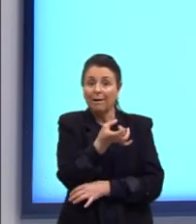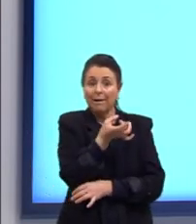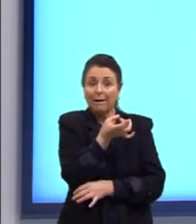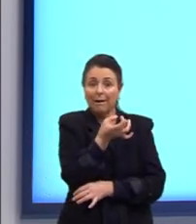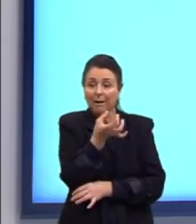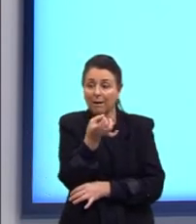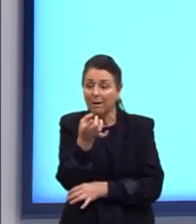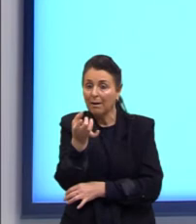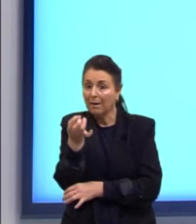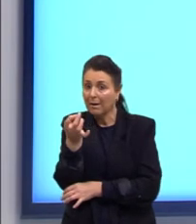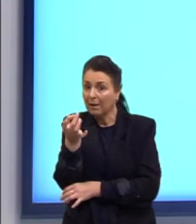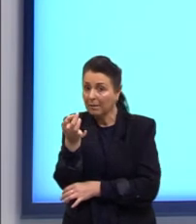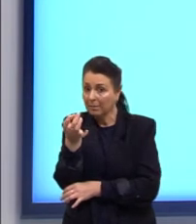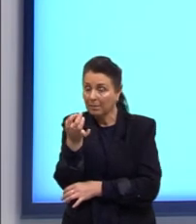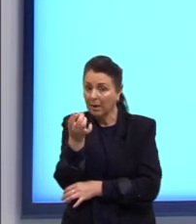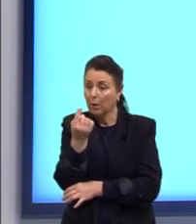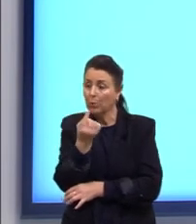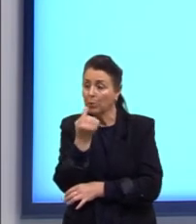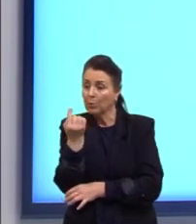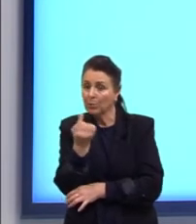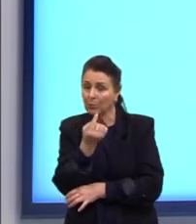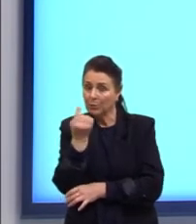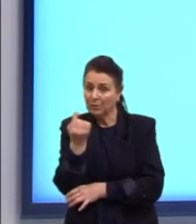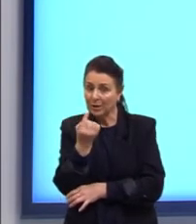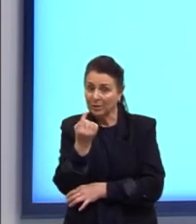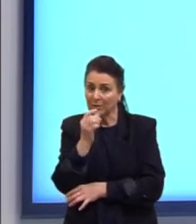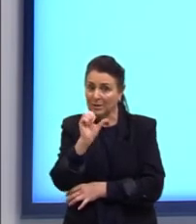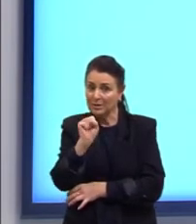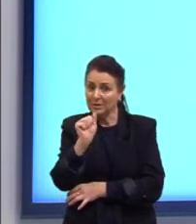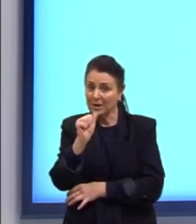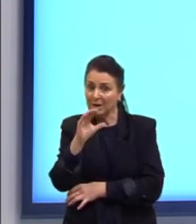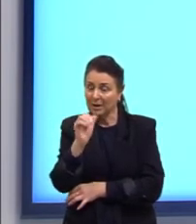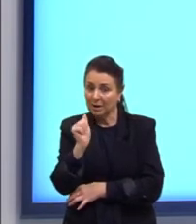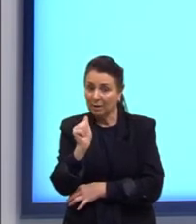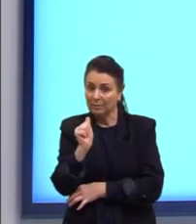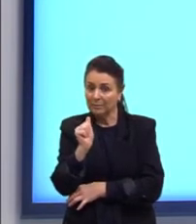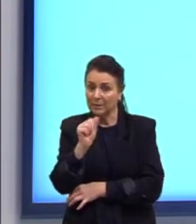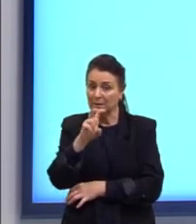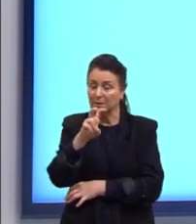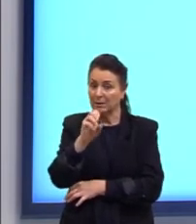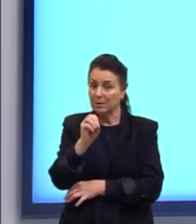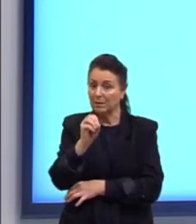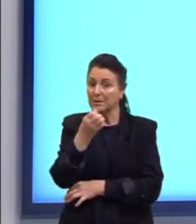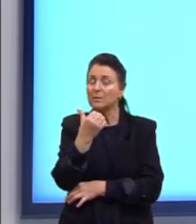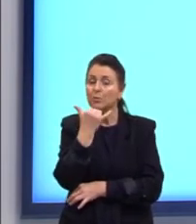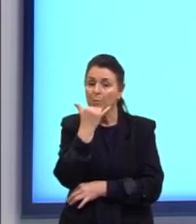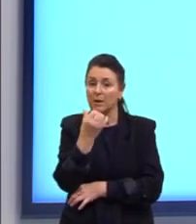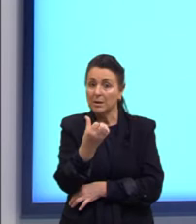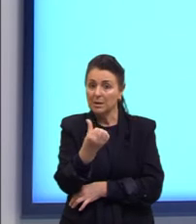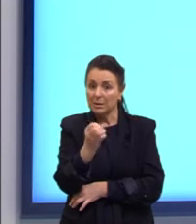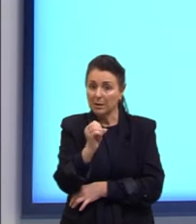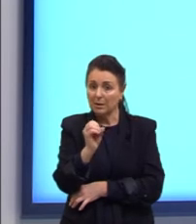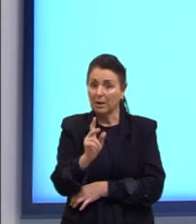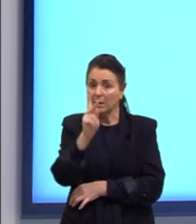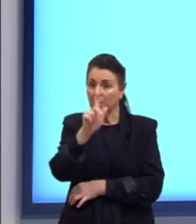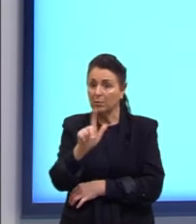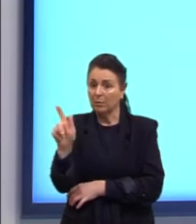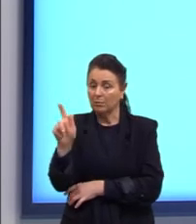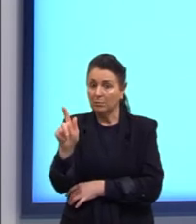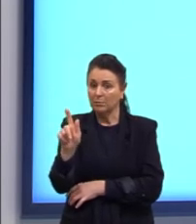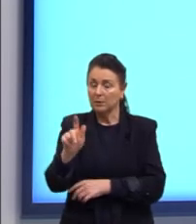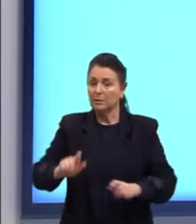de 60 kg. e agora o custo dele era de R$.200 por hectare.